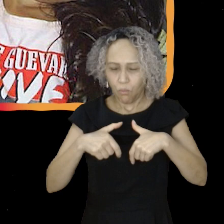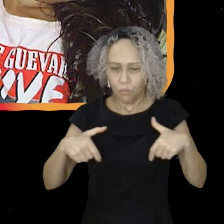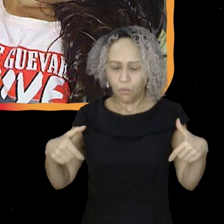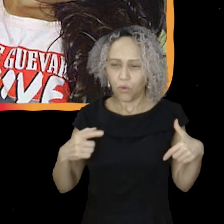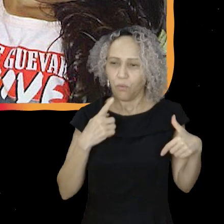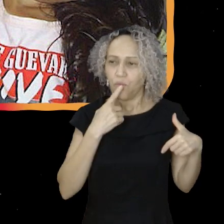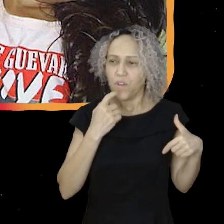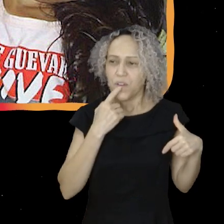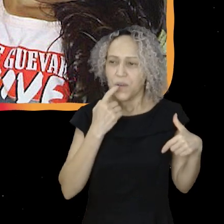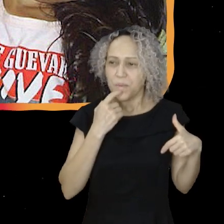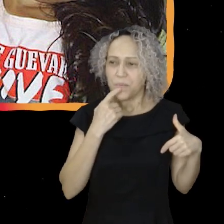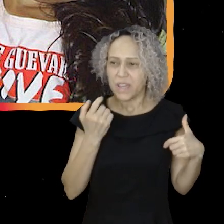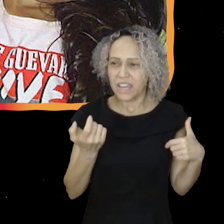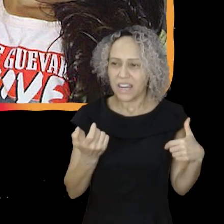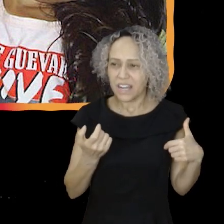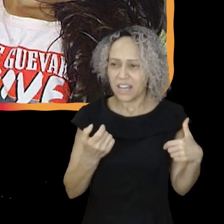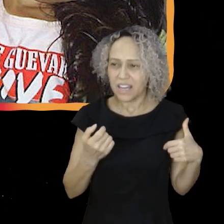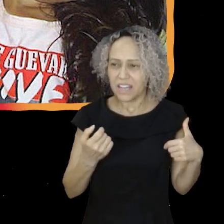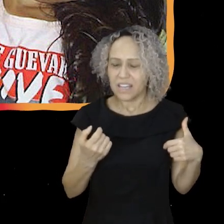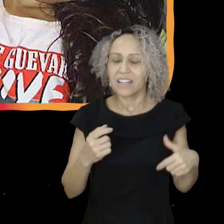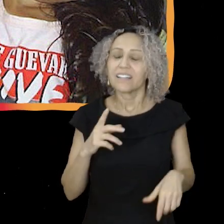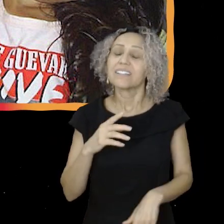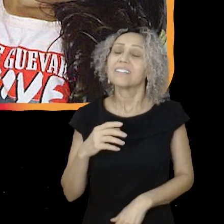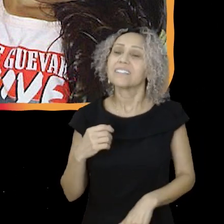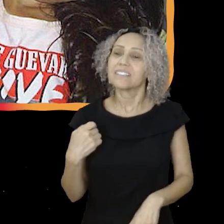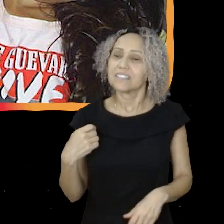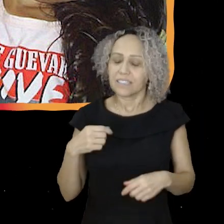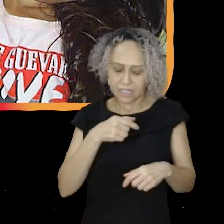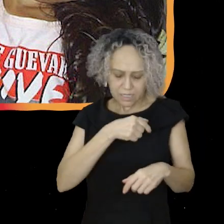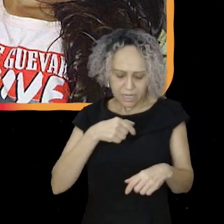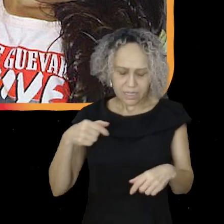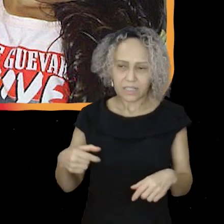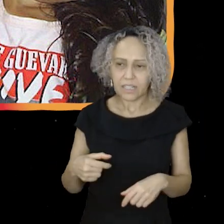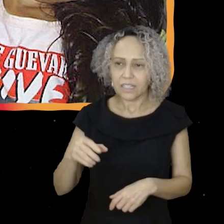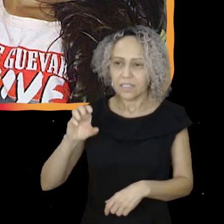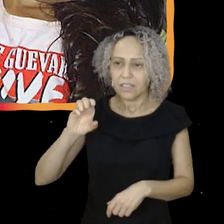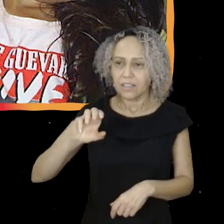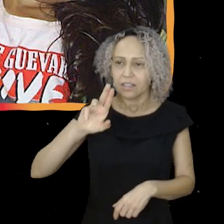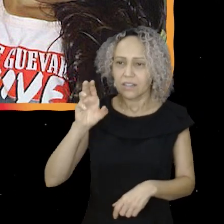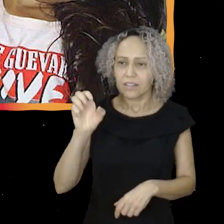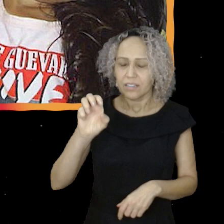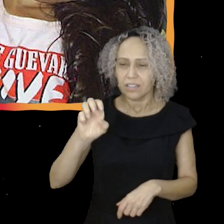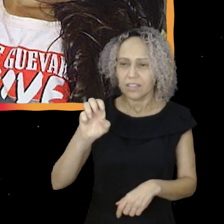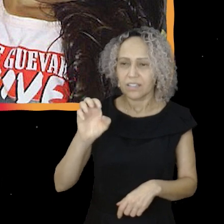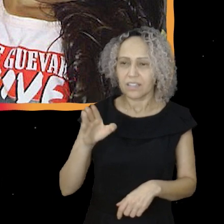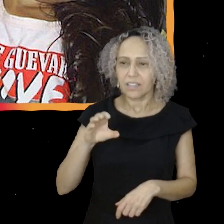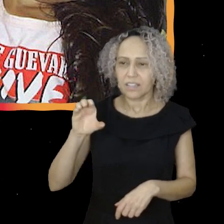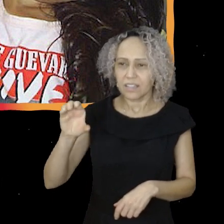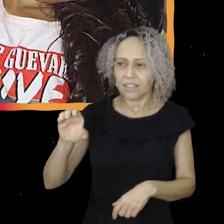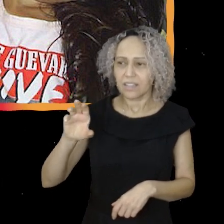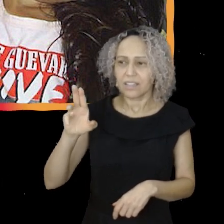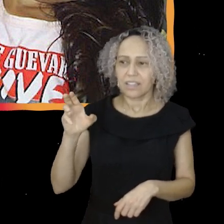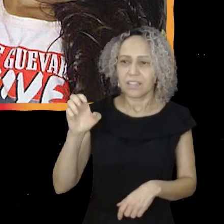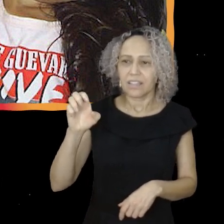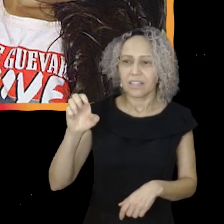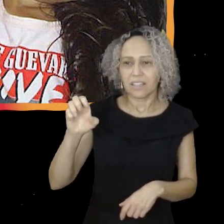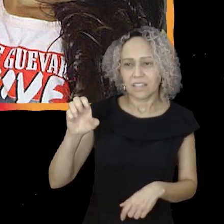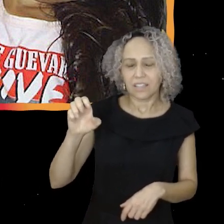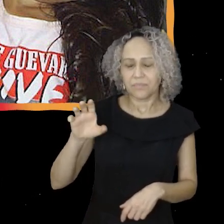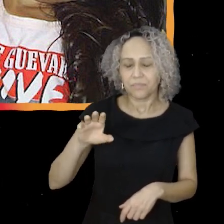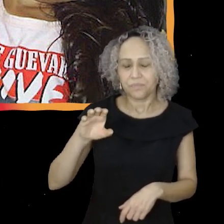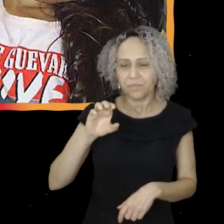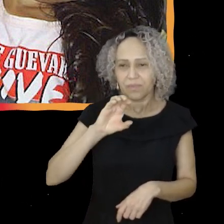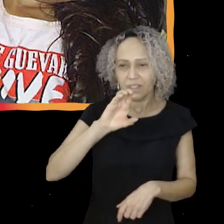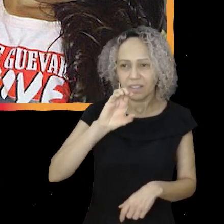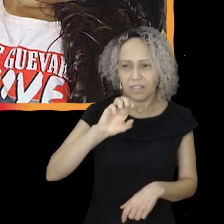foi tu que pediu a camiseta pro teu pai ou ele que te trouxe de presente, assim, sem saber? Não, então, ele tinha trazido essa